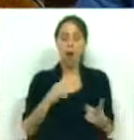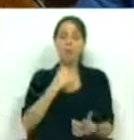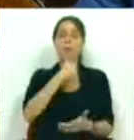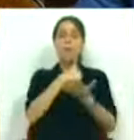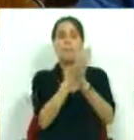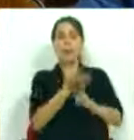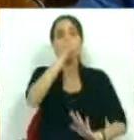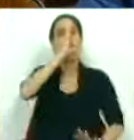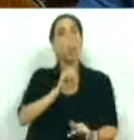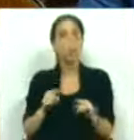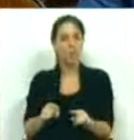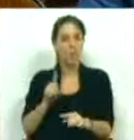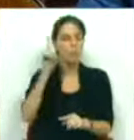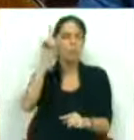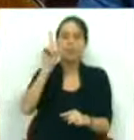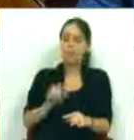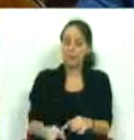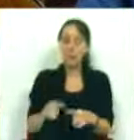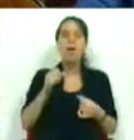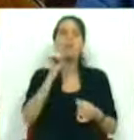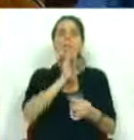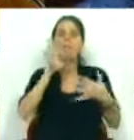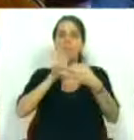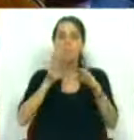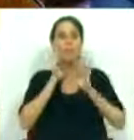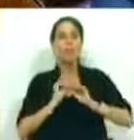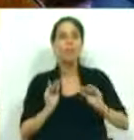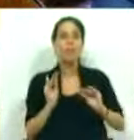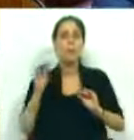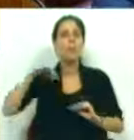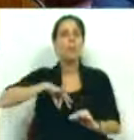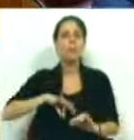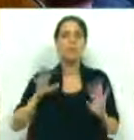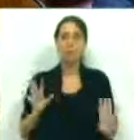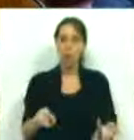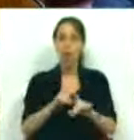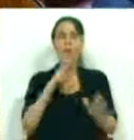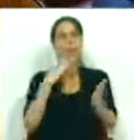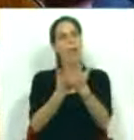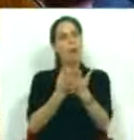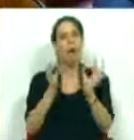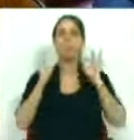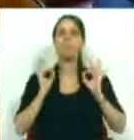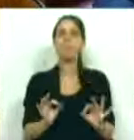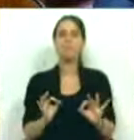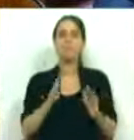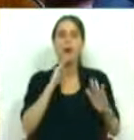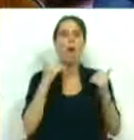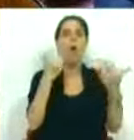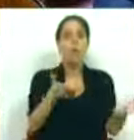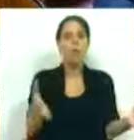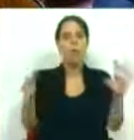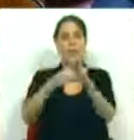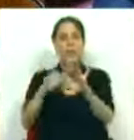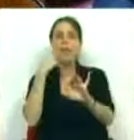entre as medidas do Governo estará a utilização acertada da formação profissional, que permita adequar a oferta